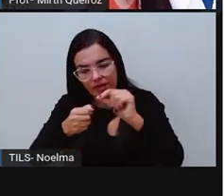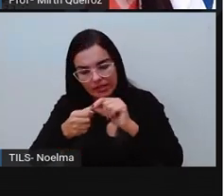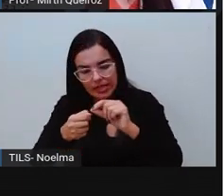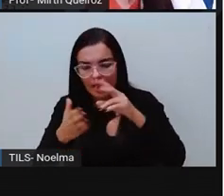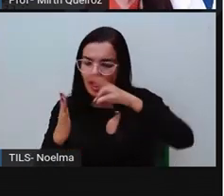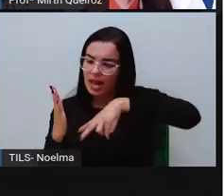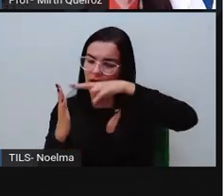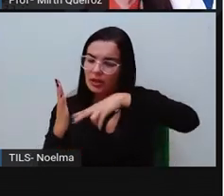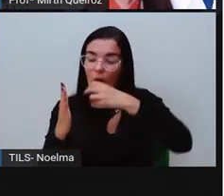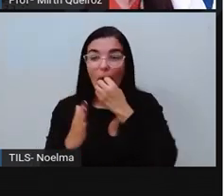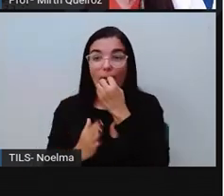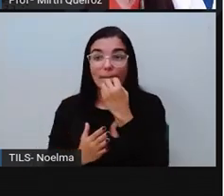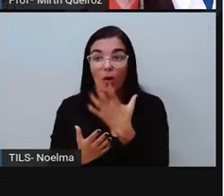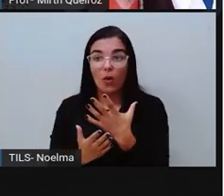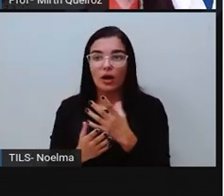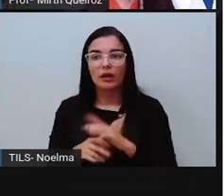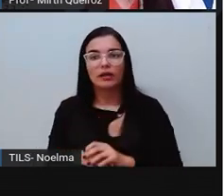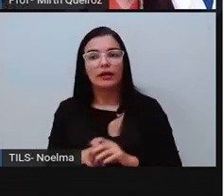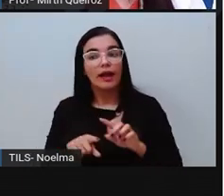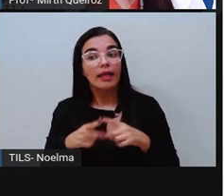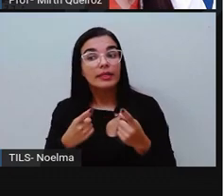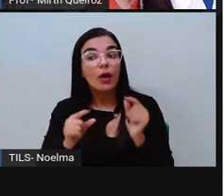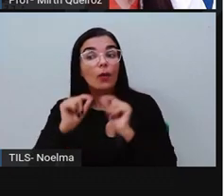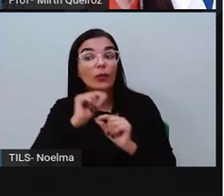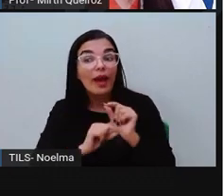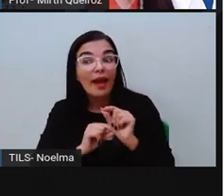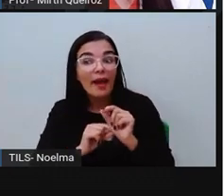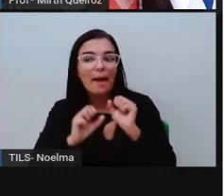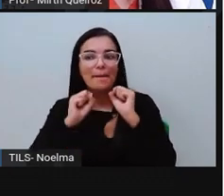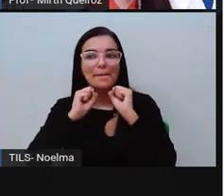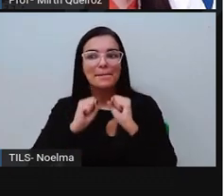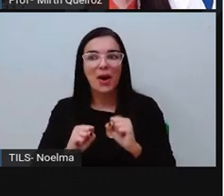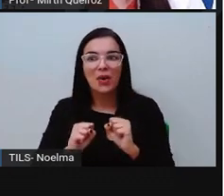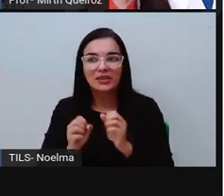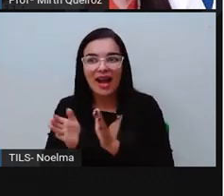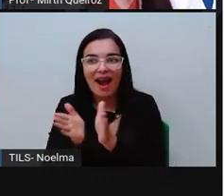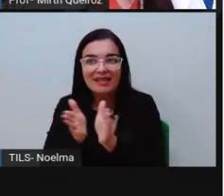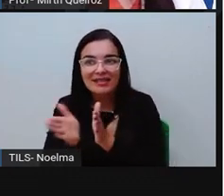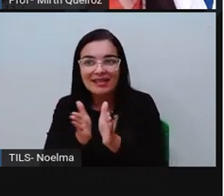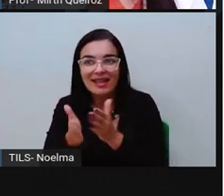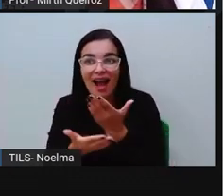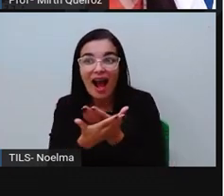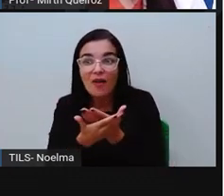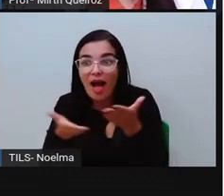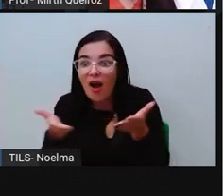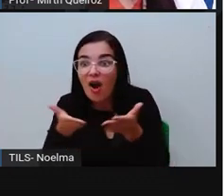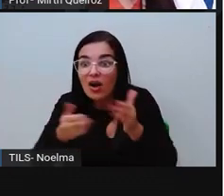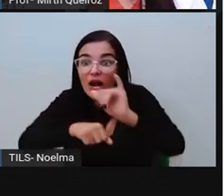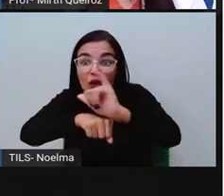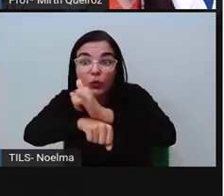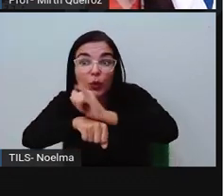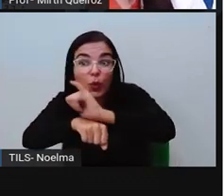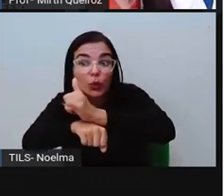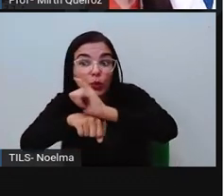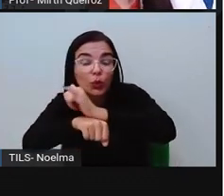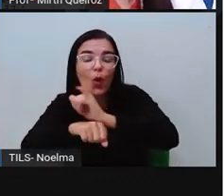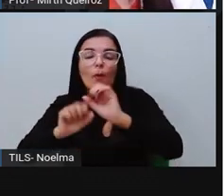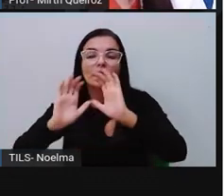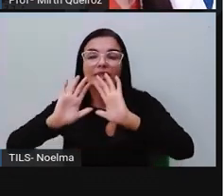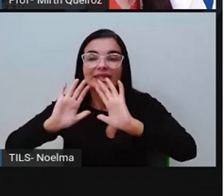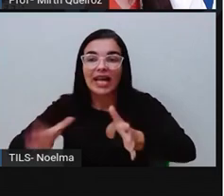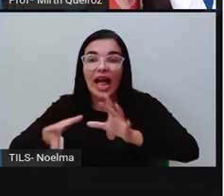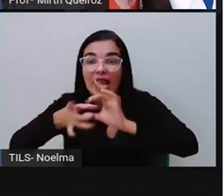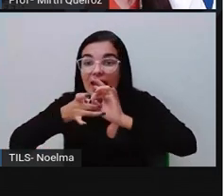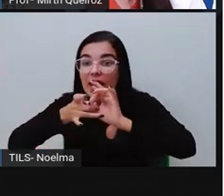leitor. Então, vocês podem estar acessando essa aula lá no canal do YouTube, que está disponível